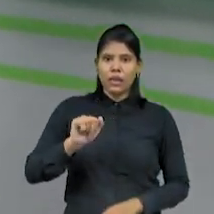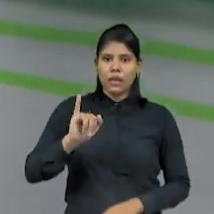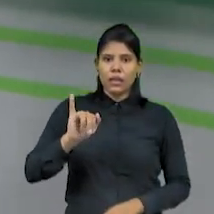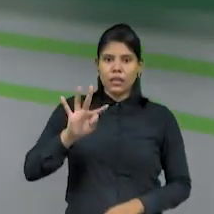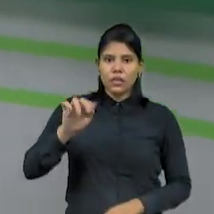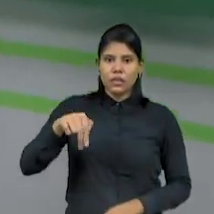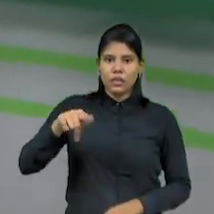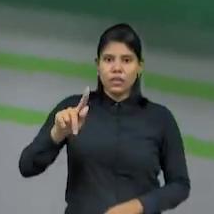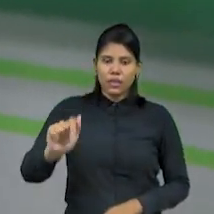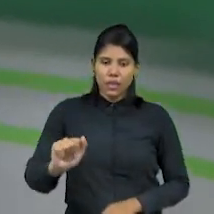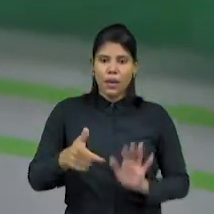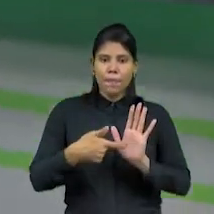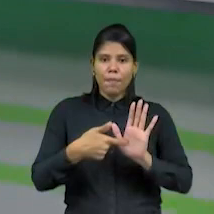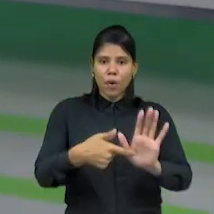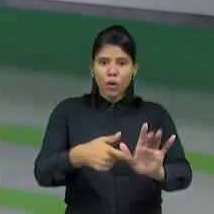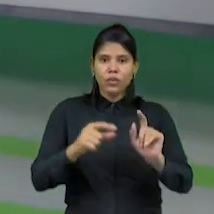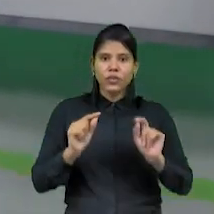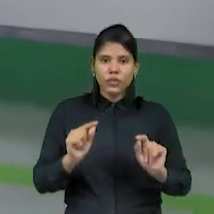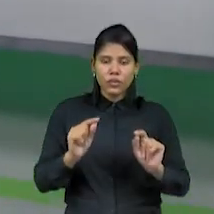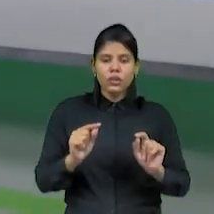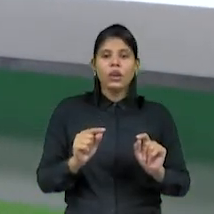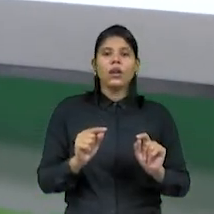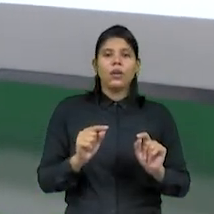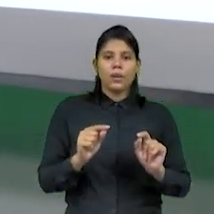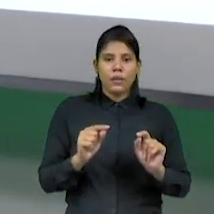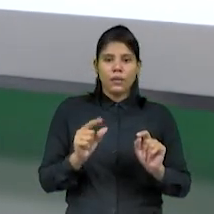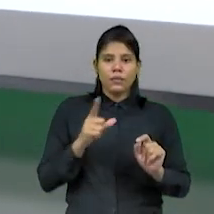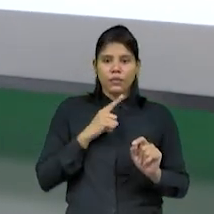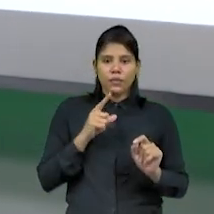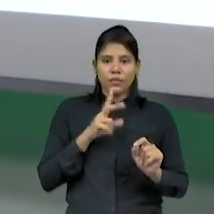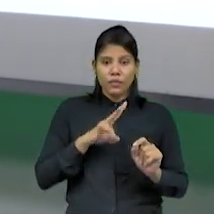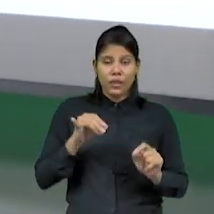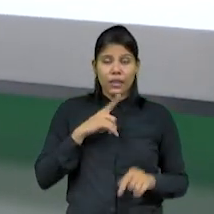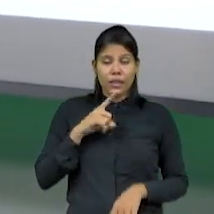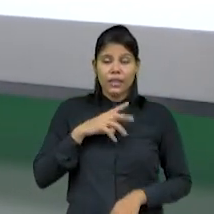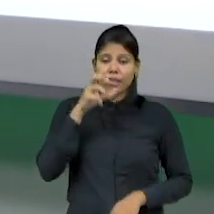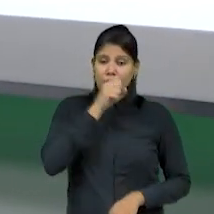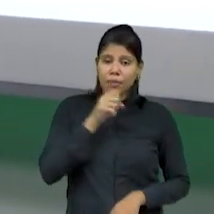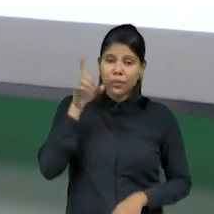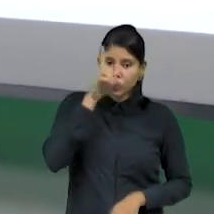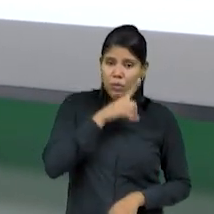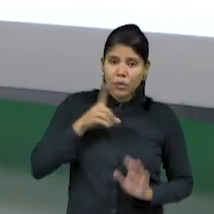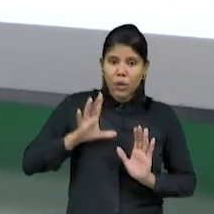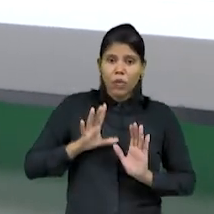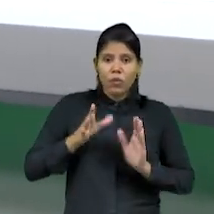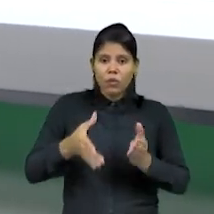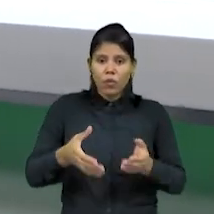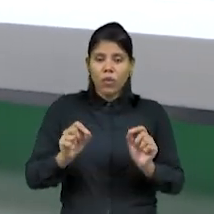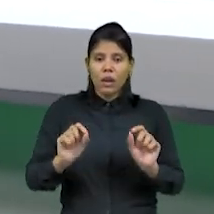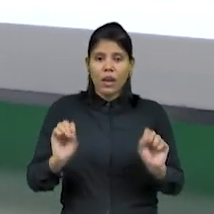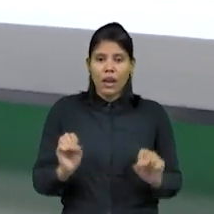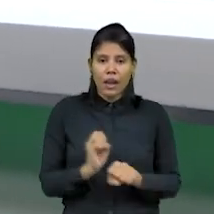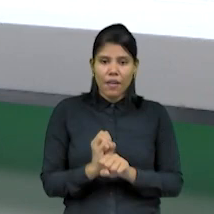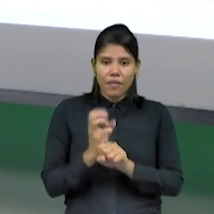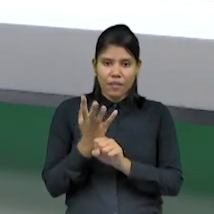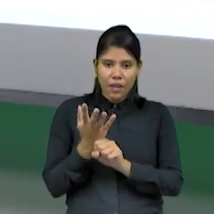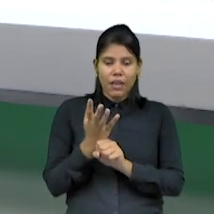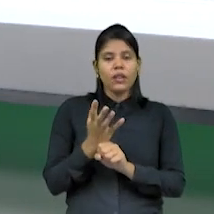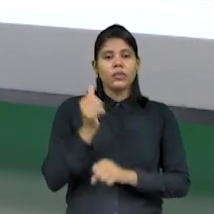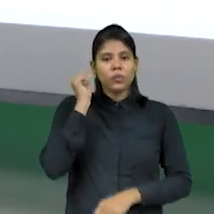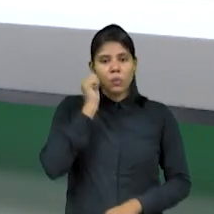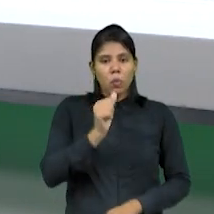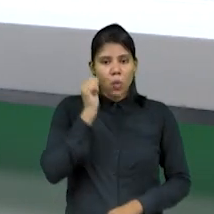Expo Mulheres Empreendedoras no próximo sábado e domingo. O evento é voltado para mulheres dos municípios de Itaitinga,